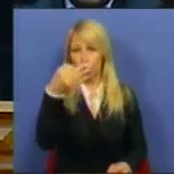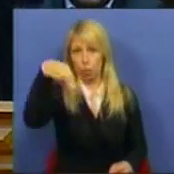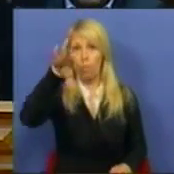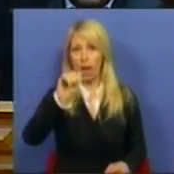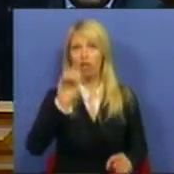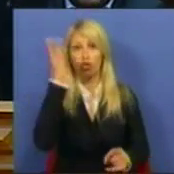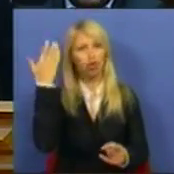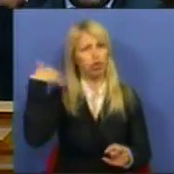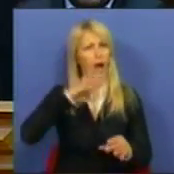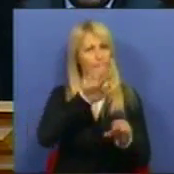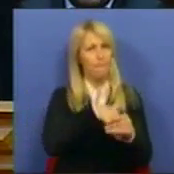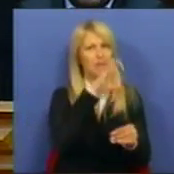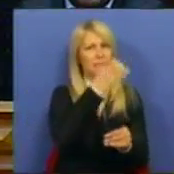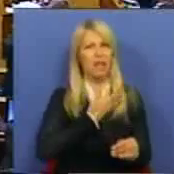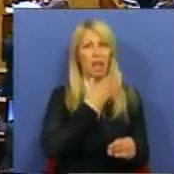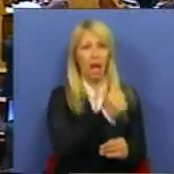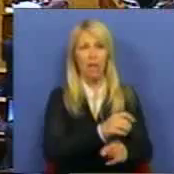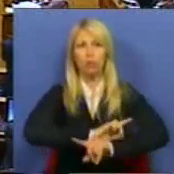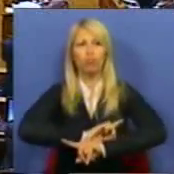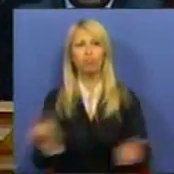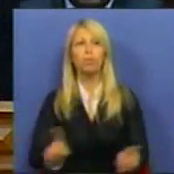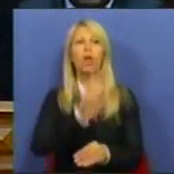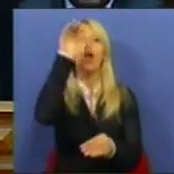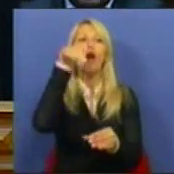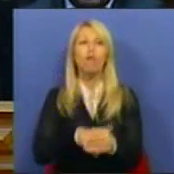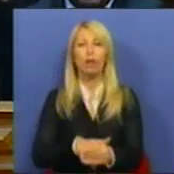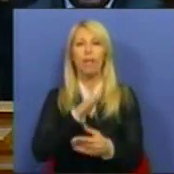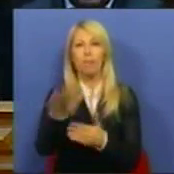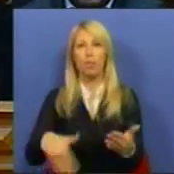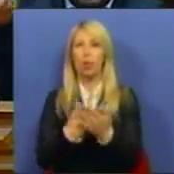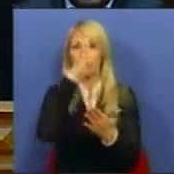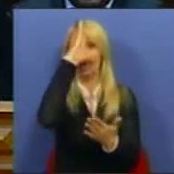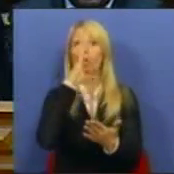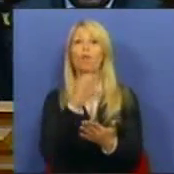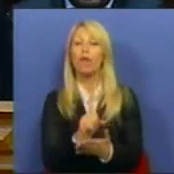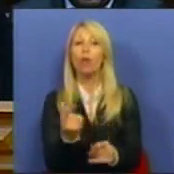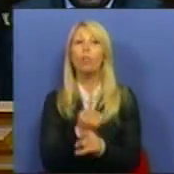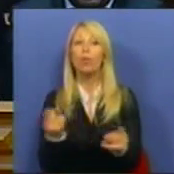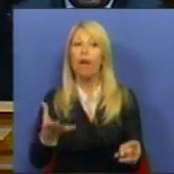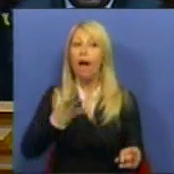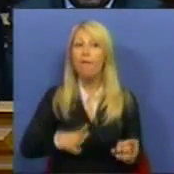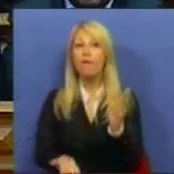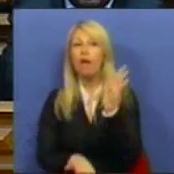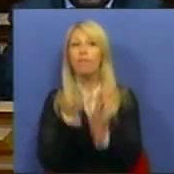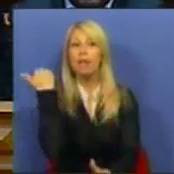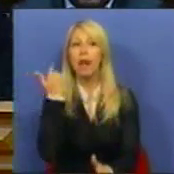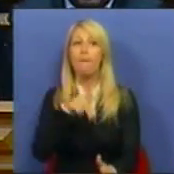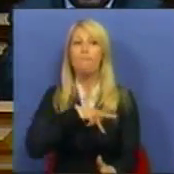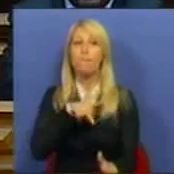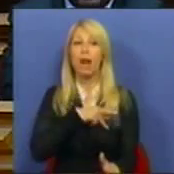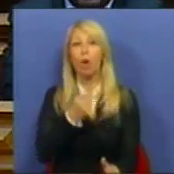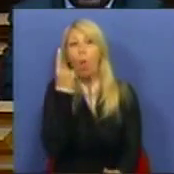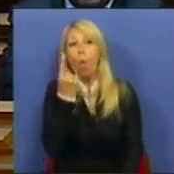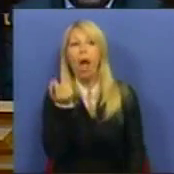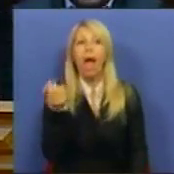foi do CDS, que impede que seja votada a proposta do Governo para que seja retirado o bónus a um ex